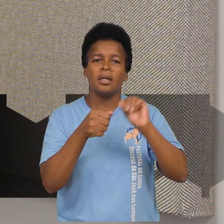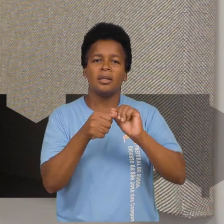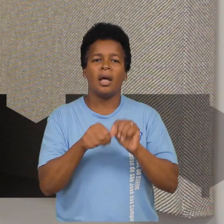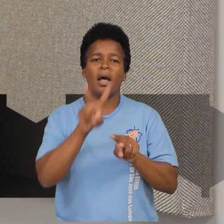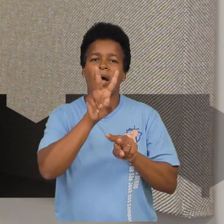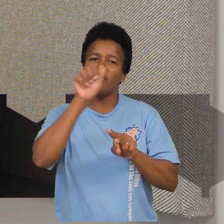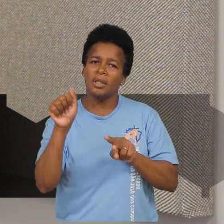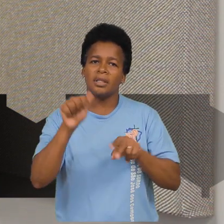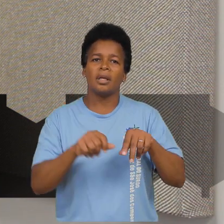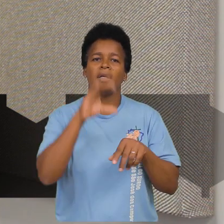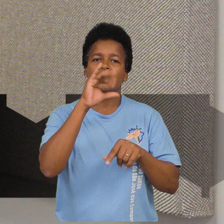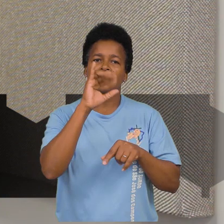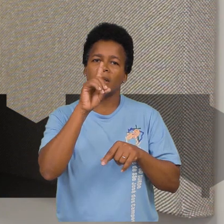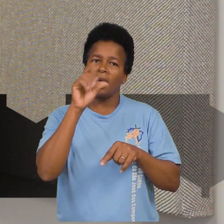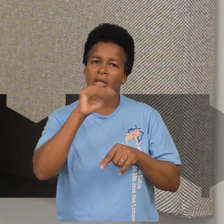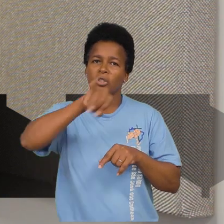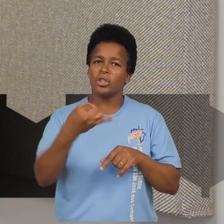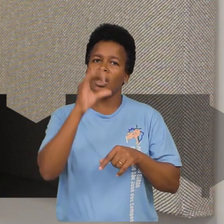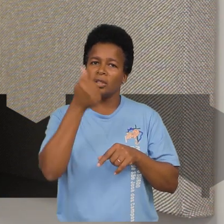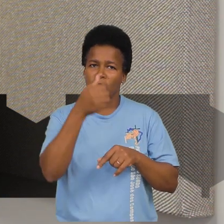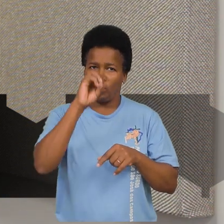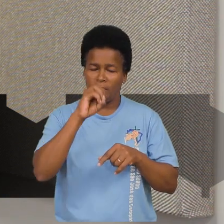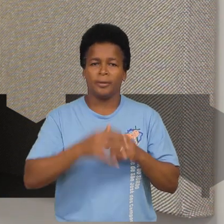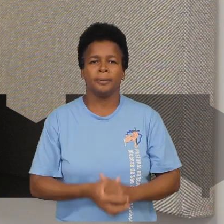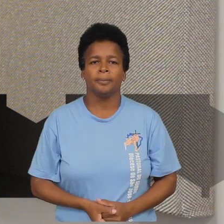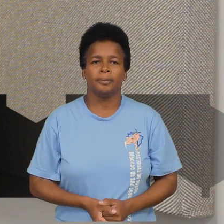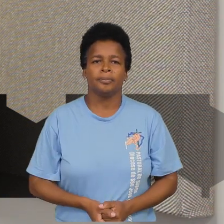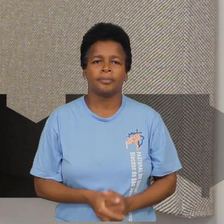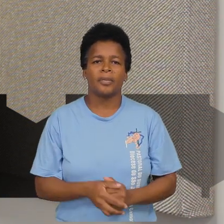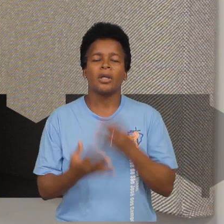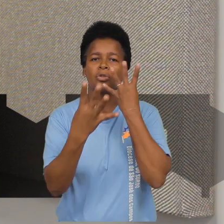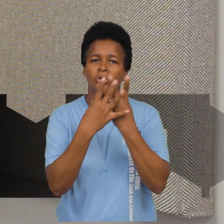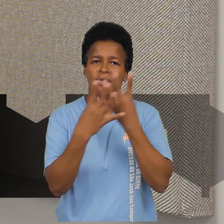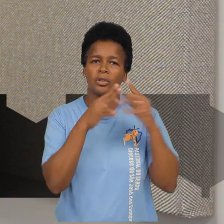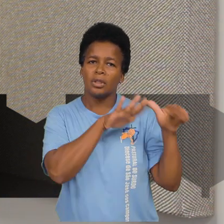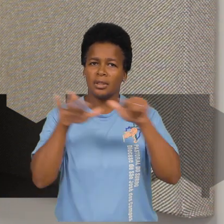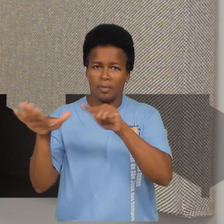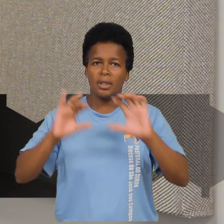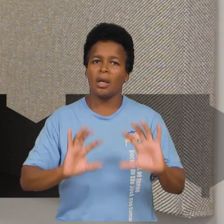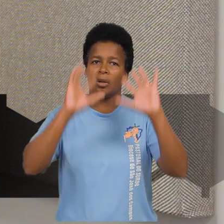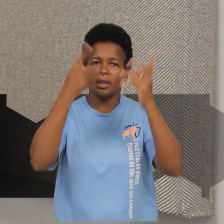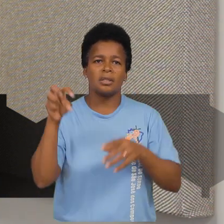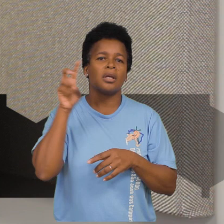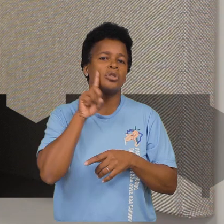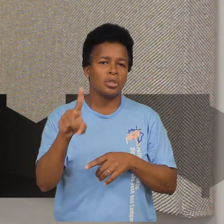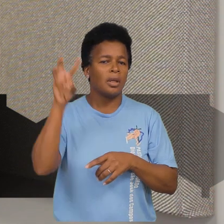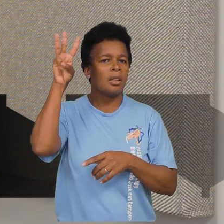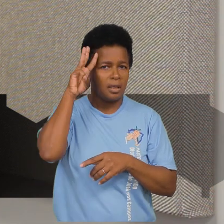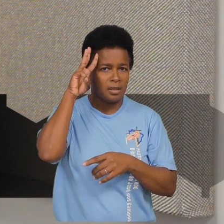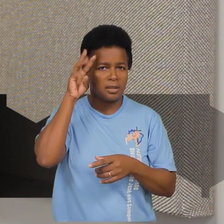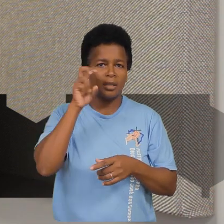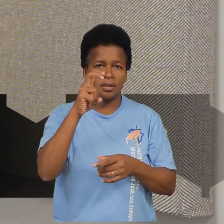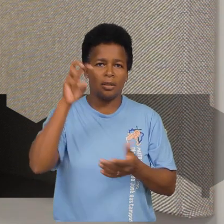Setor 3, e na Avenida Cidade de Jardim, 487, no Setor 4. As confissões da semana acontecem